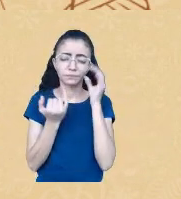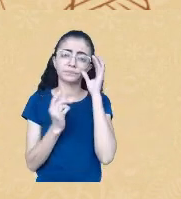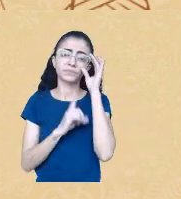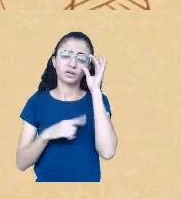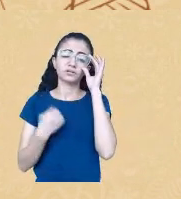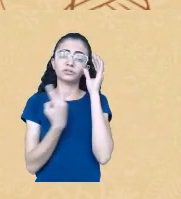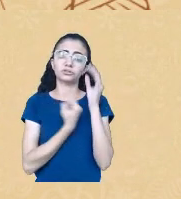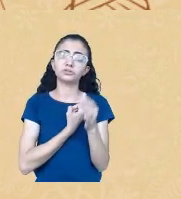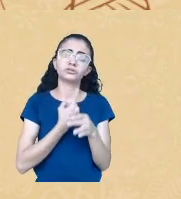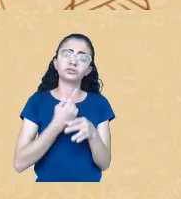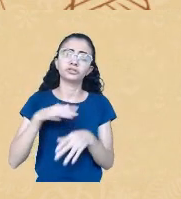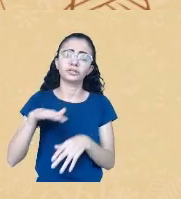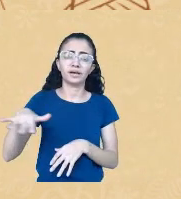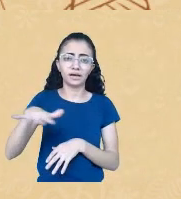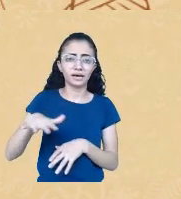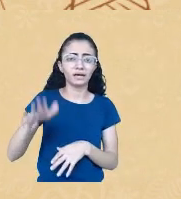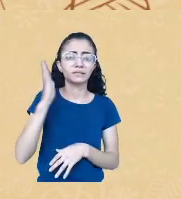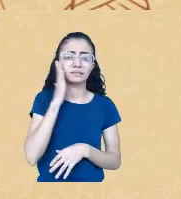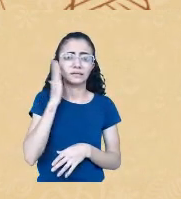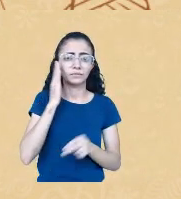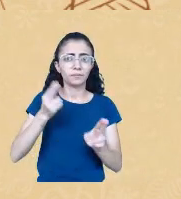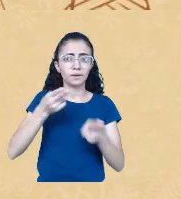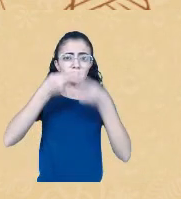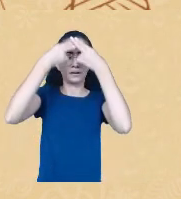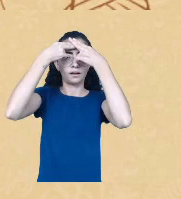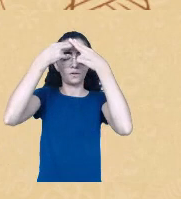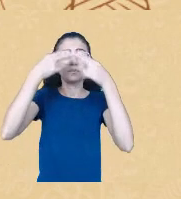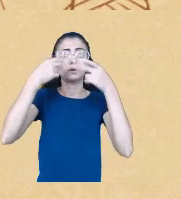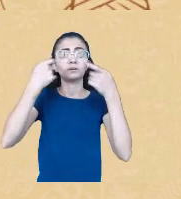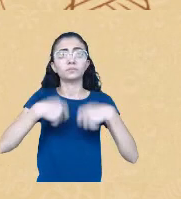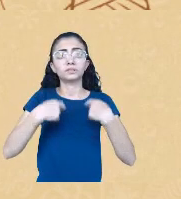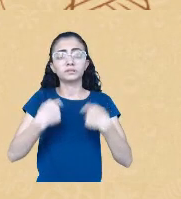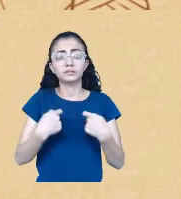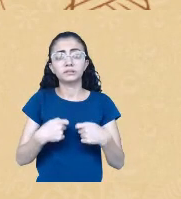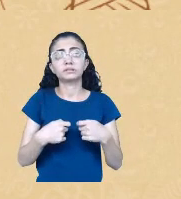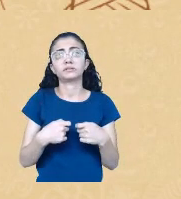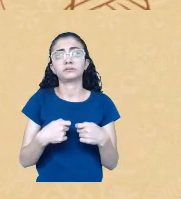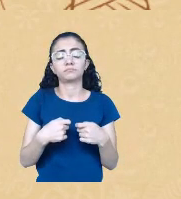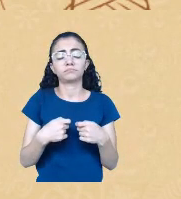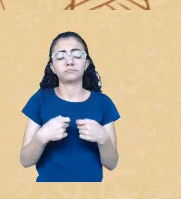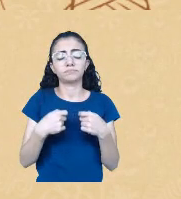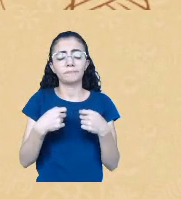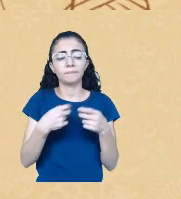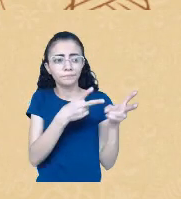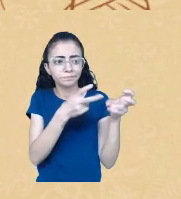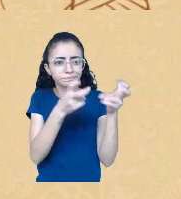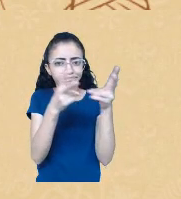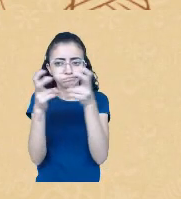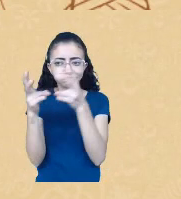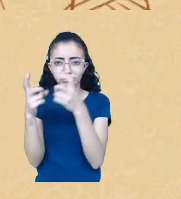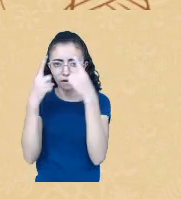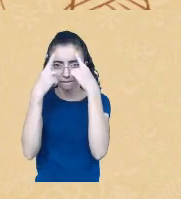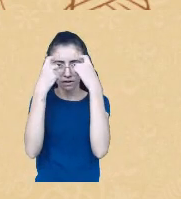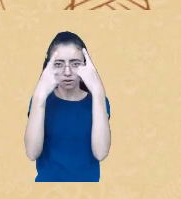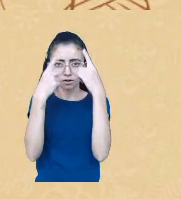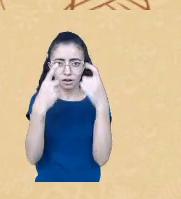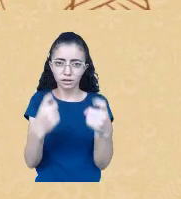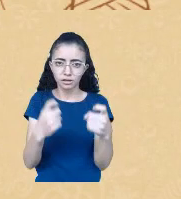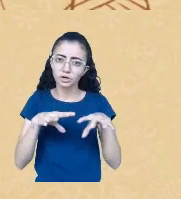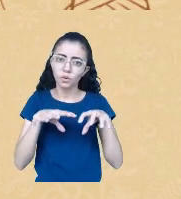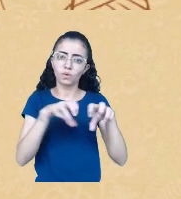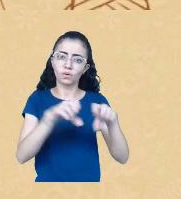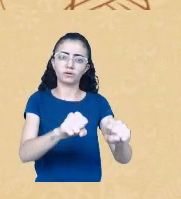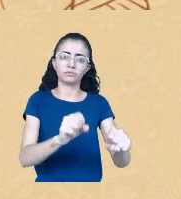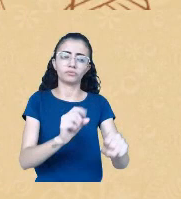elaborar um trauma é preciso reconhecê-lo, é preciso dar os nomes a essas violências coloniais das quais a gente está aqui falando, né?